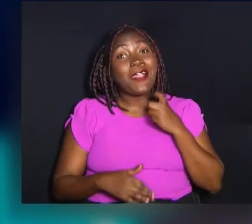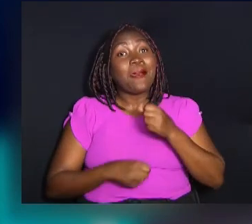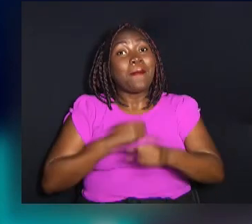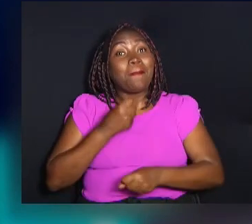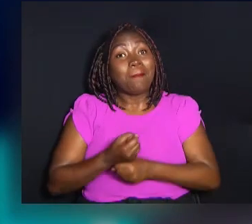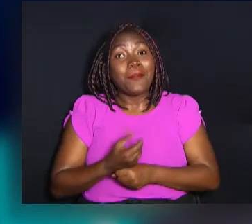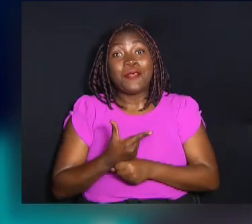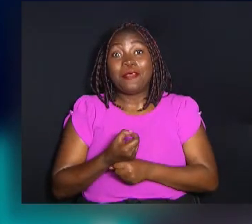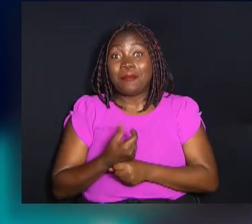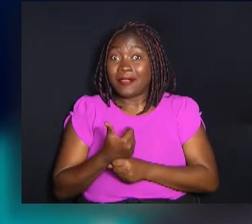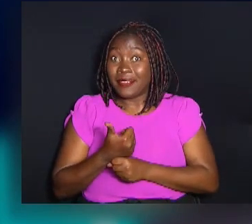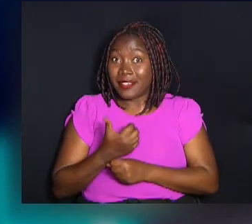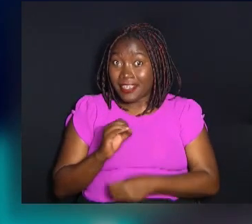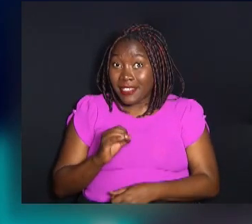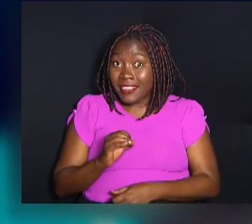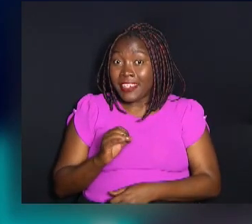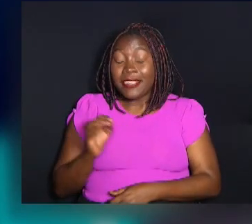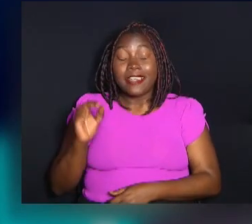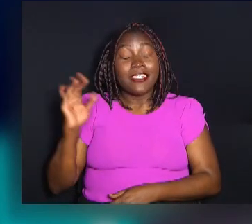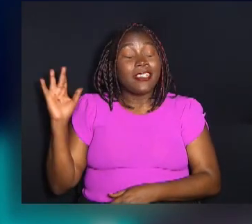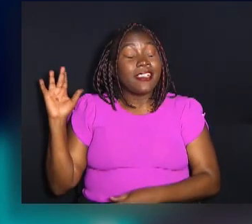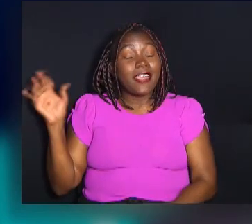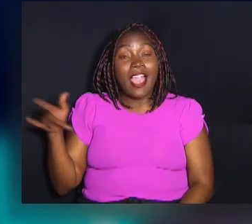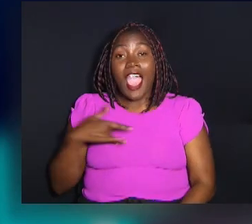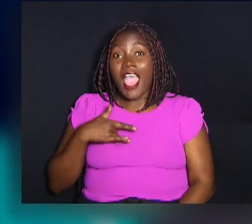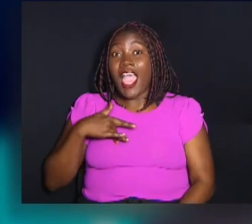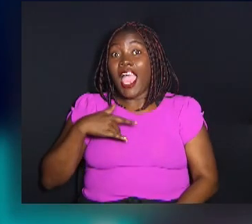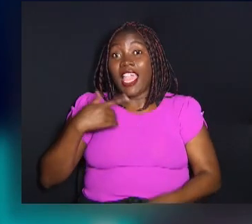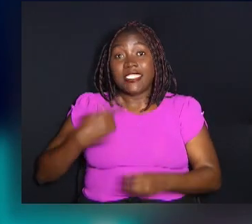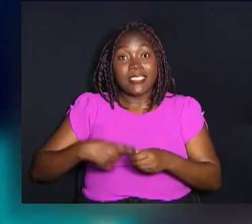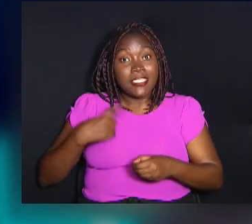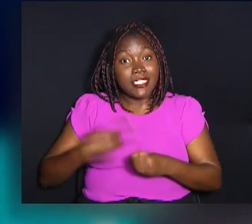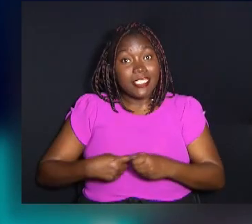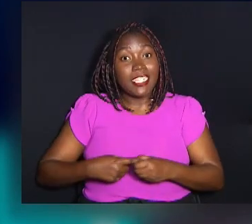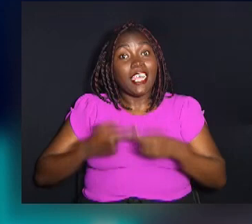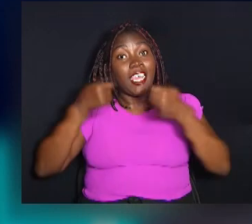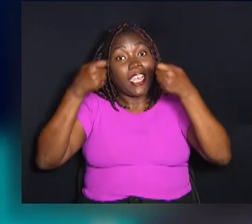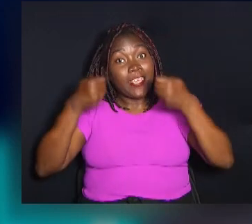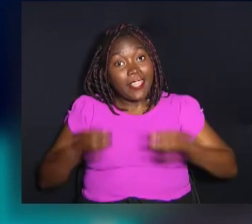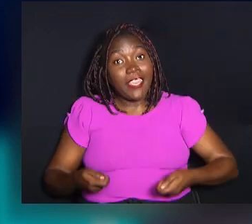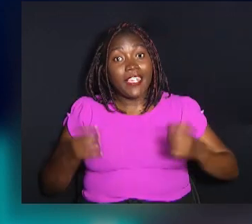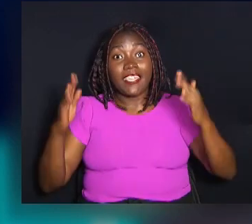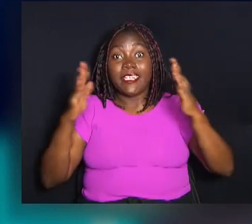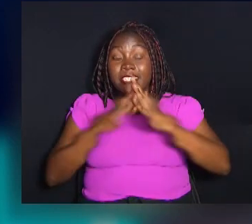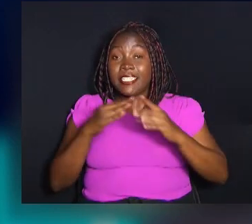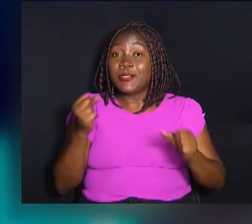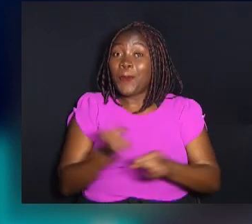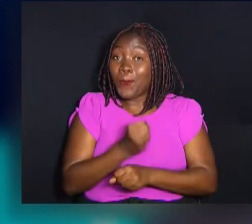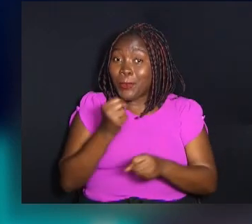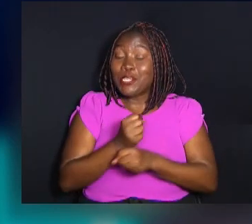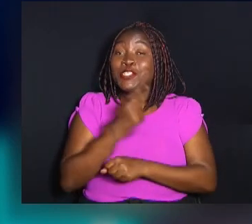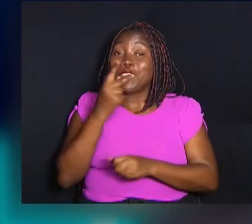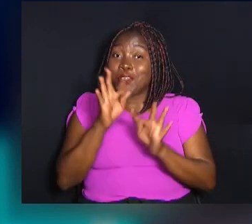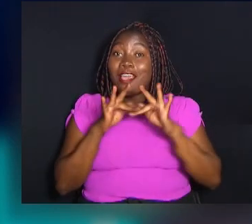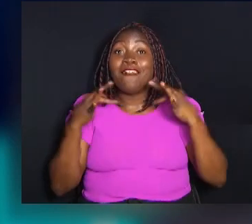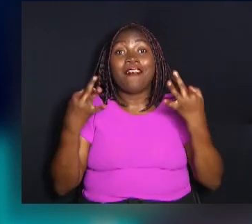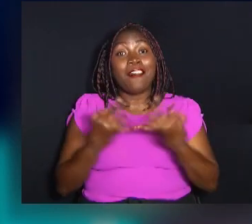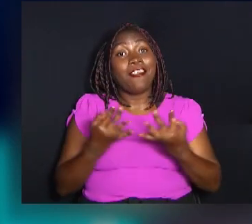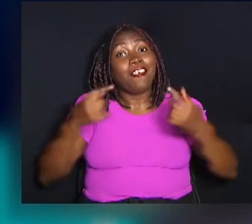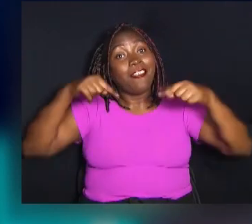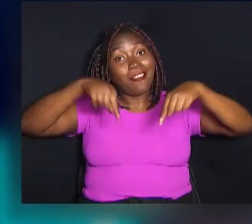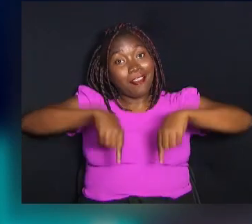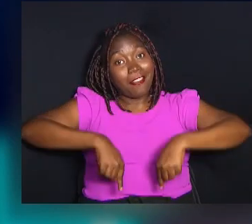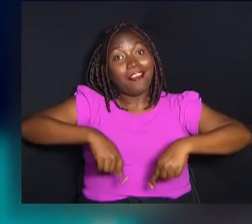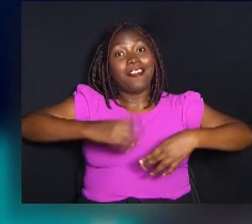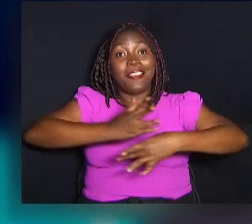vindo para Campinas em 2010, tendo se apaixonado pela cidade, firmando residência e construindo sua